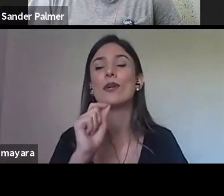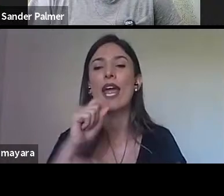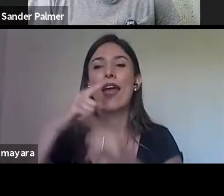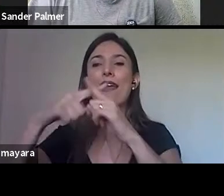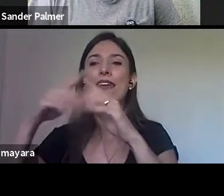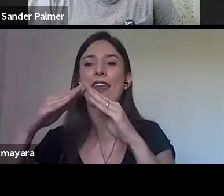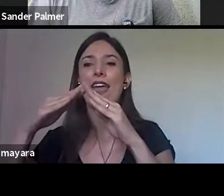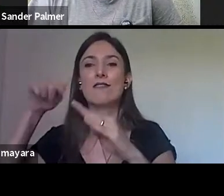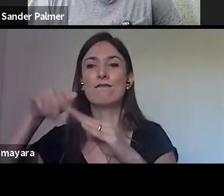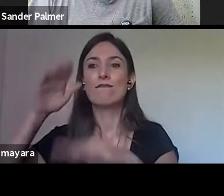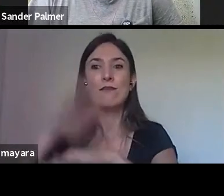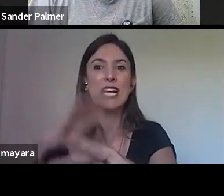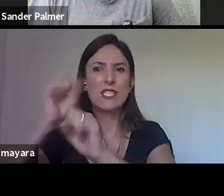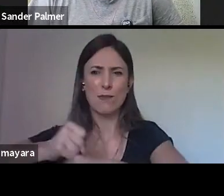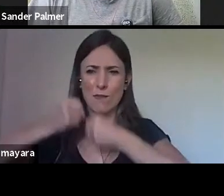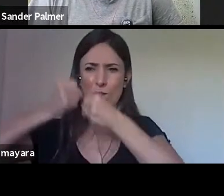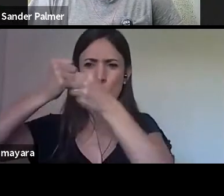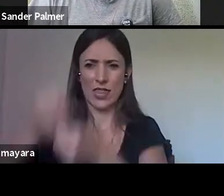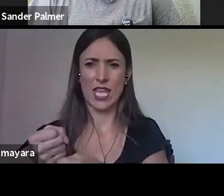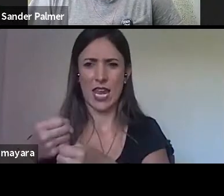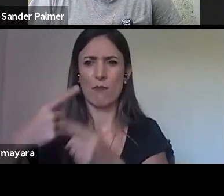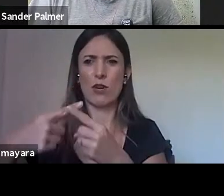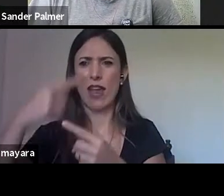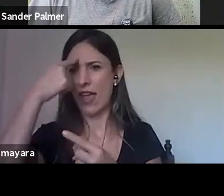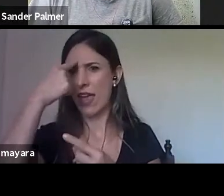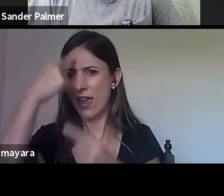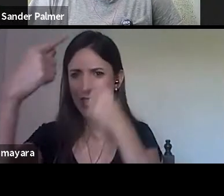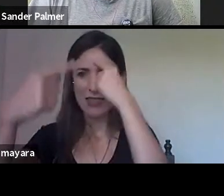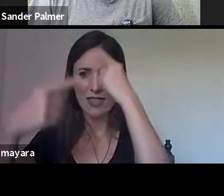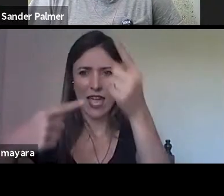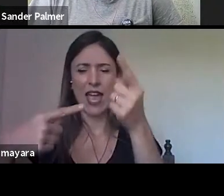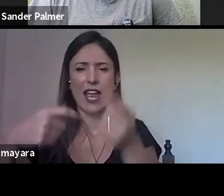ideia de catequização, ela vai efetivamente